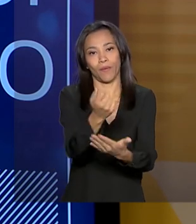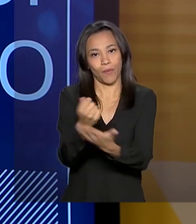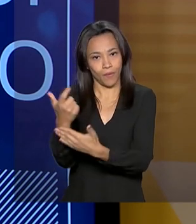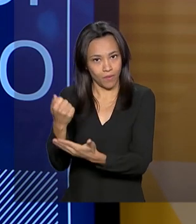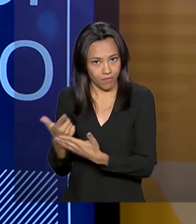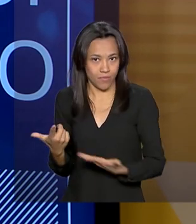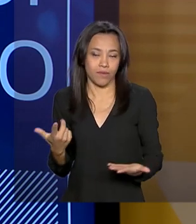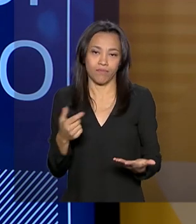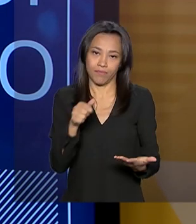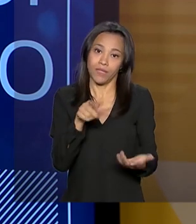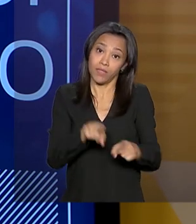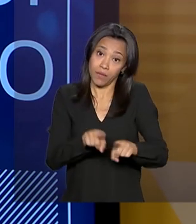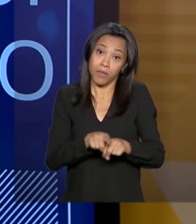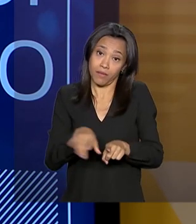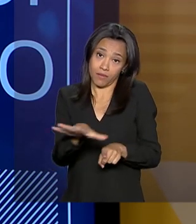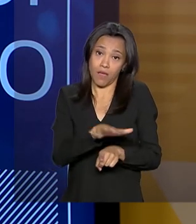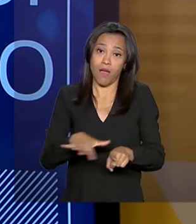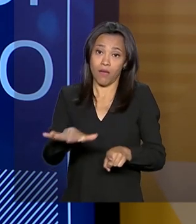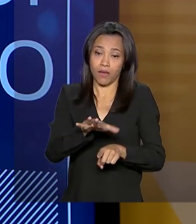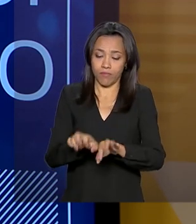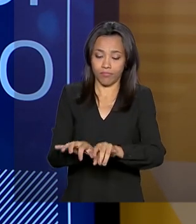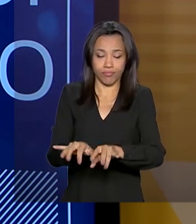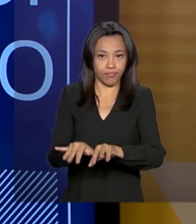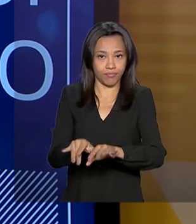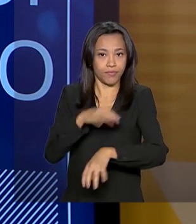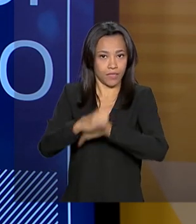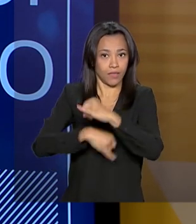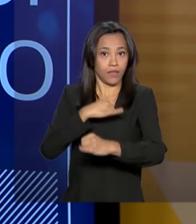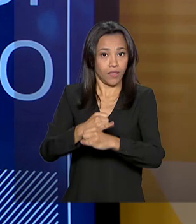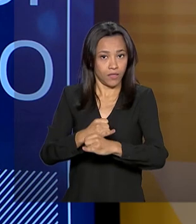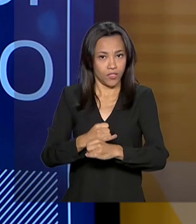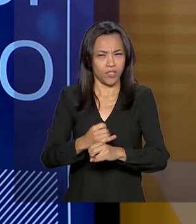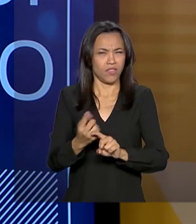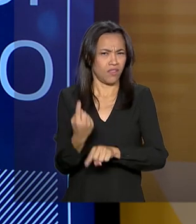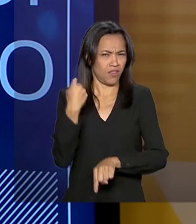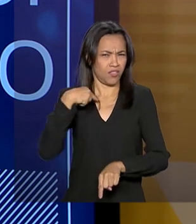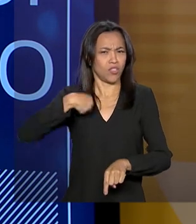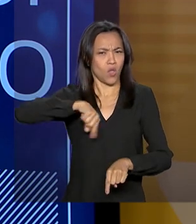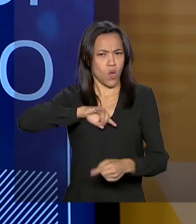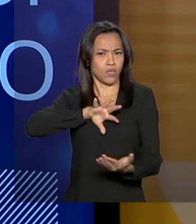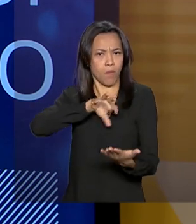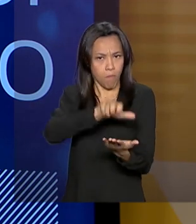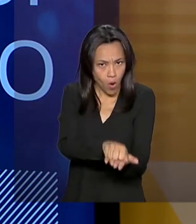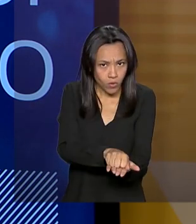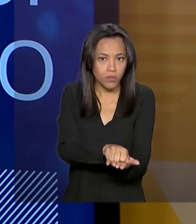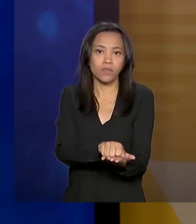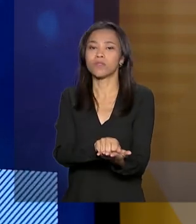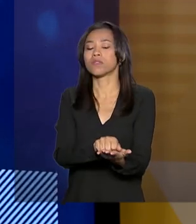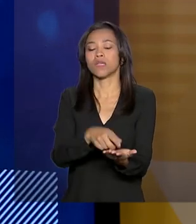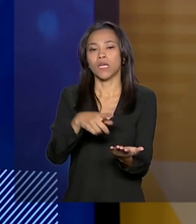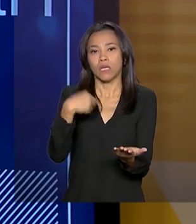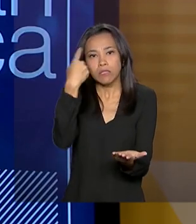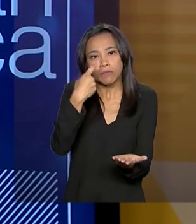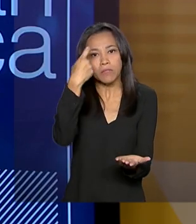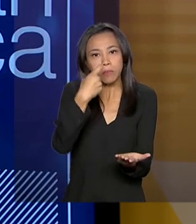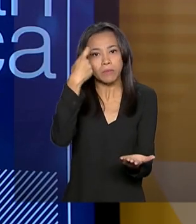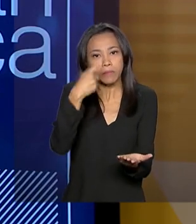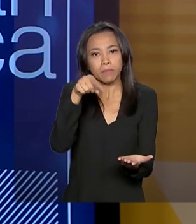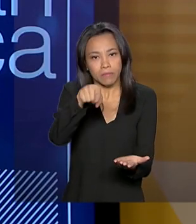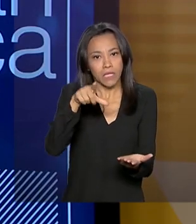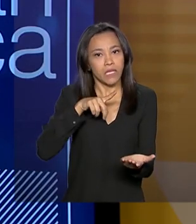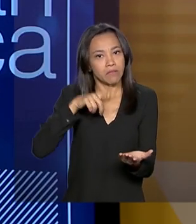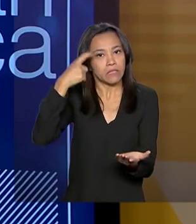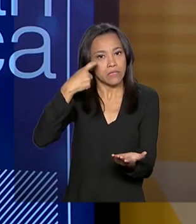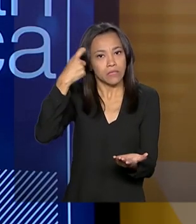consumidor na era digital. E aí nós temos, desde que tomamos posse, tido essa preocupação de defesa do consumidor